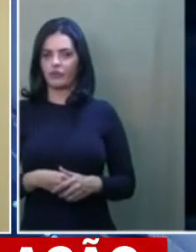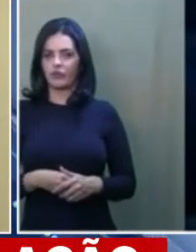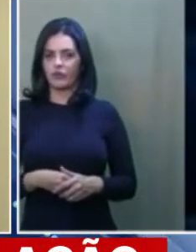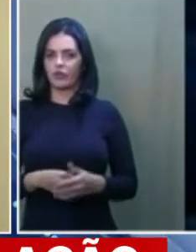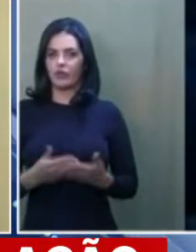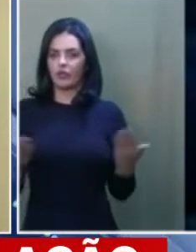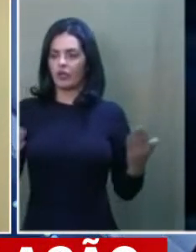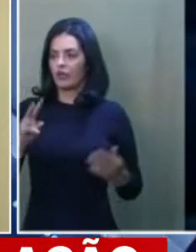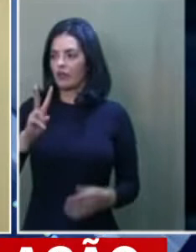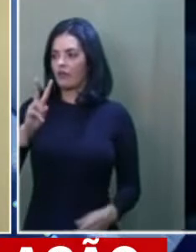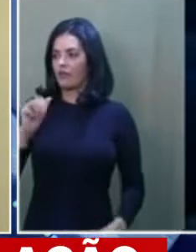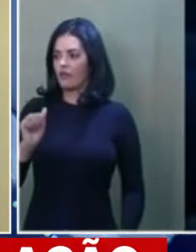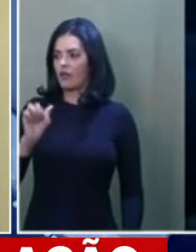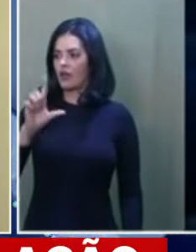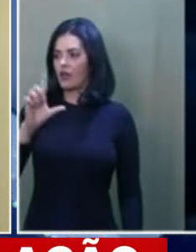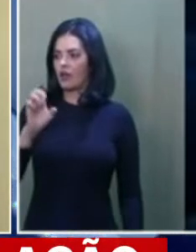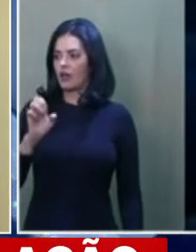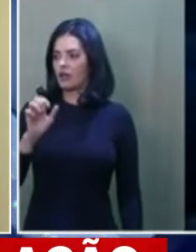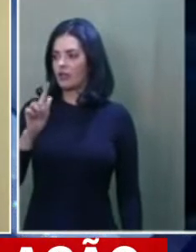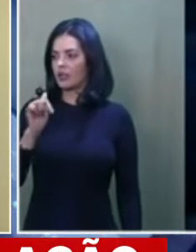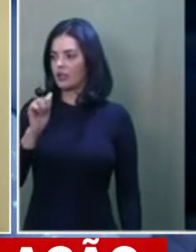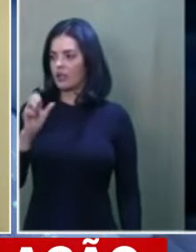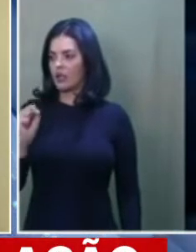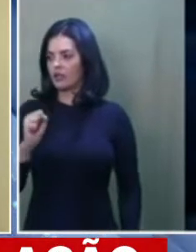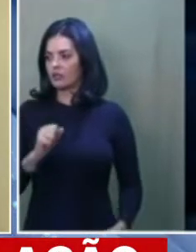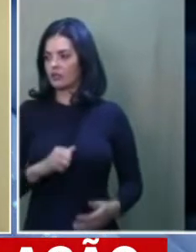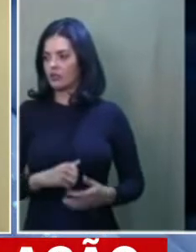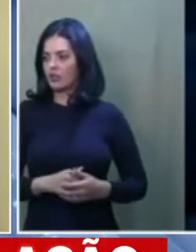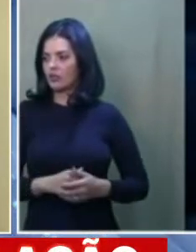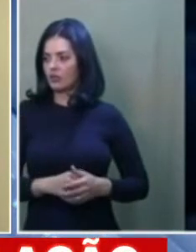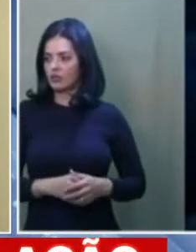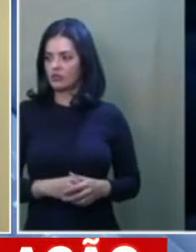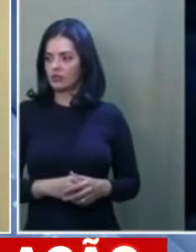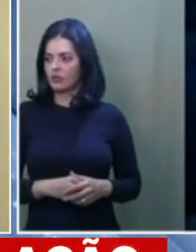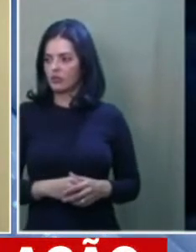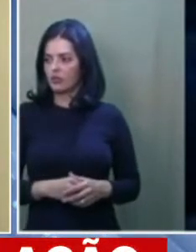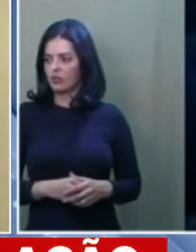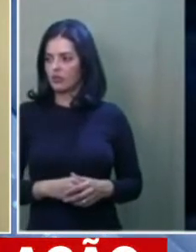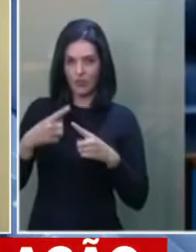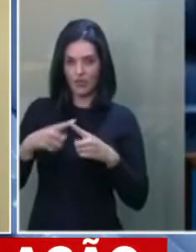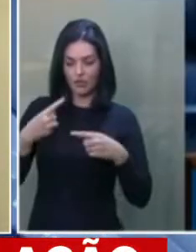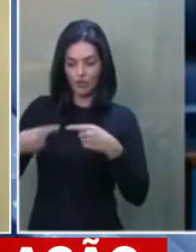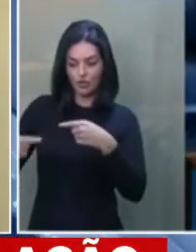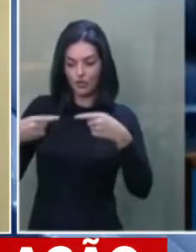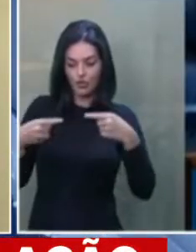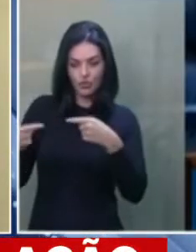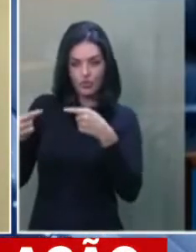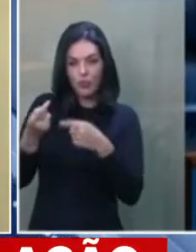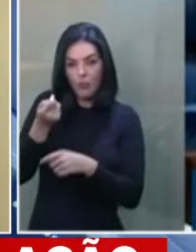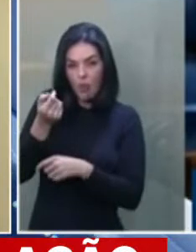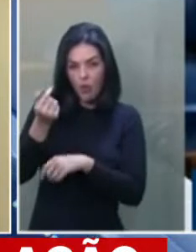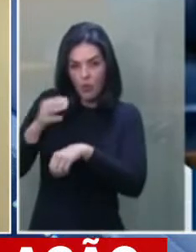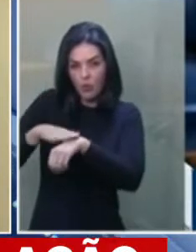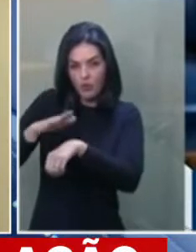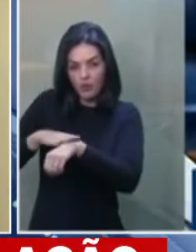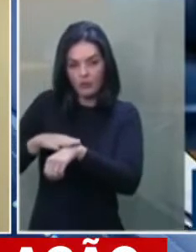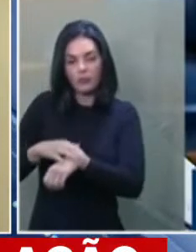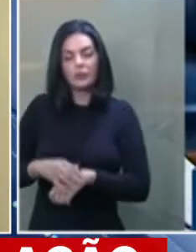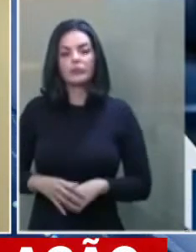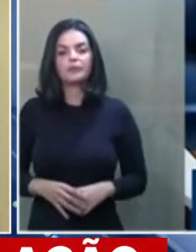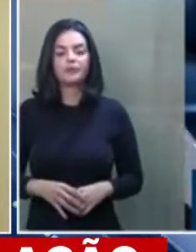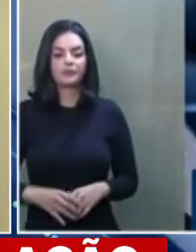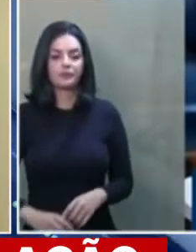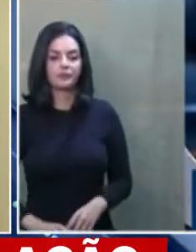serem gastos. É bem verdade que a PEC, neste momento, está sendo aprovada e está